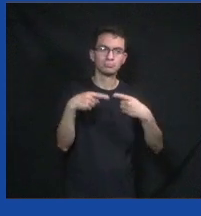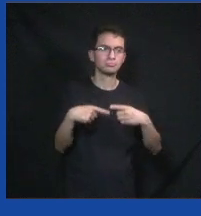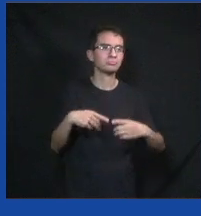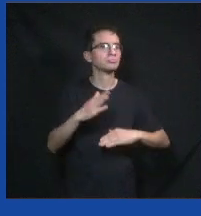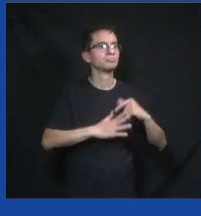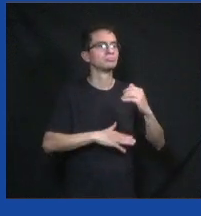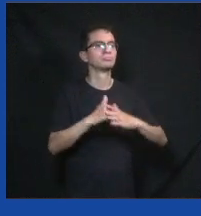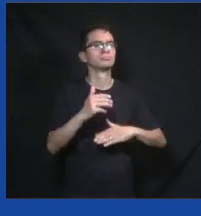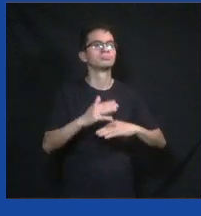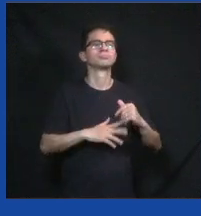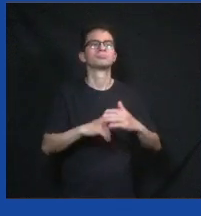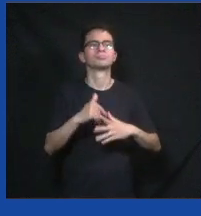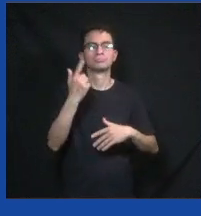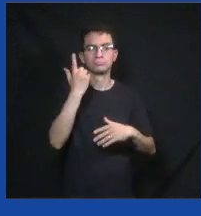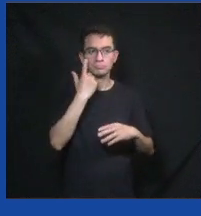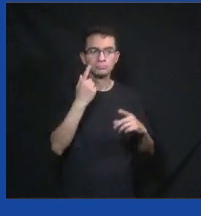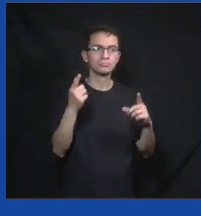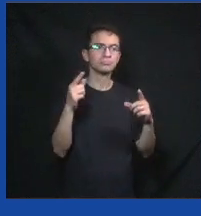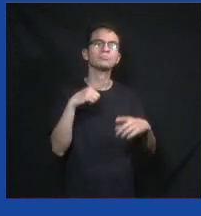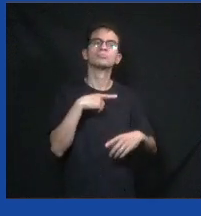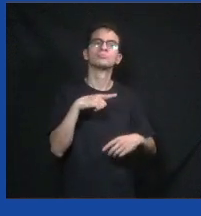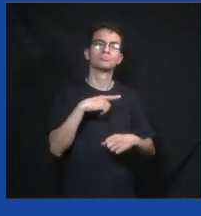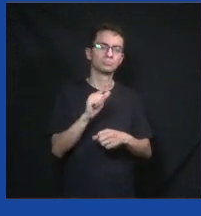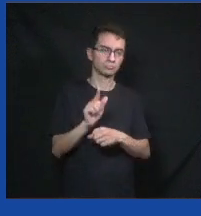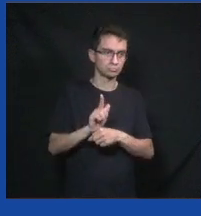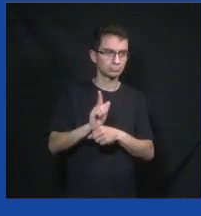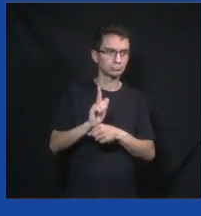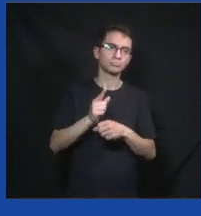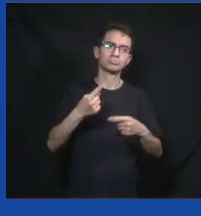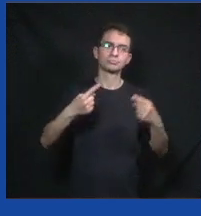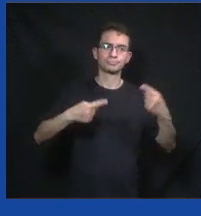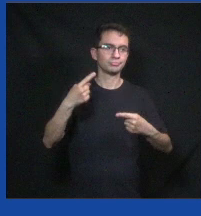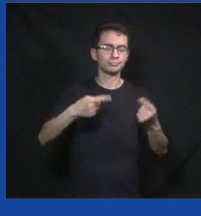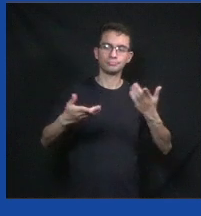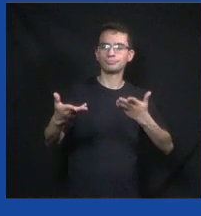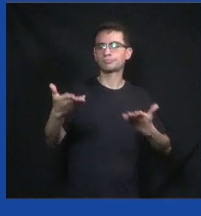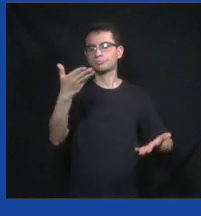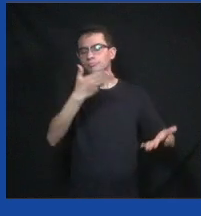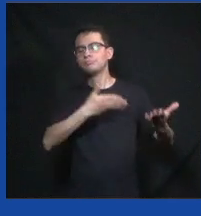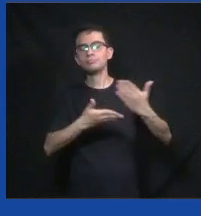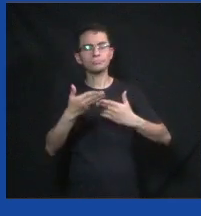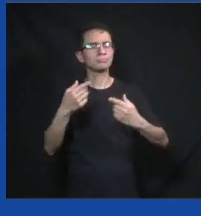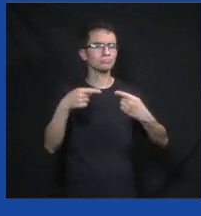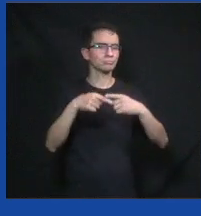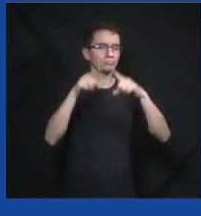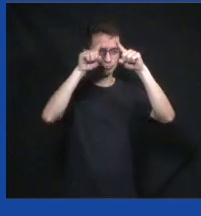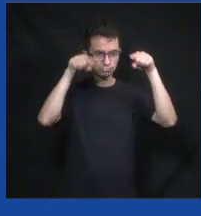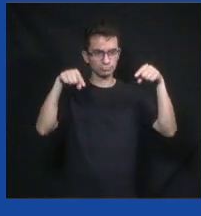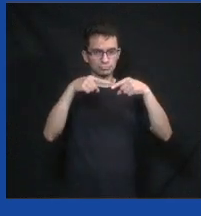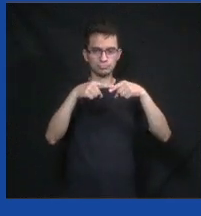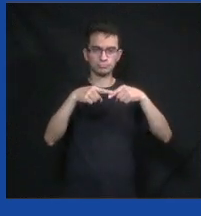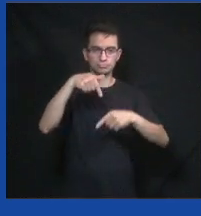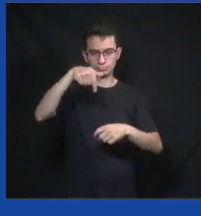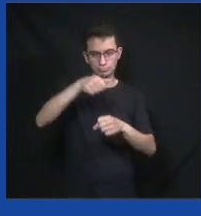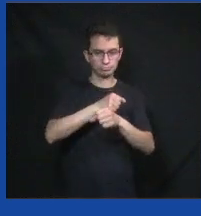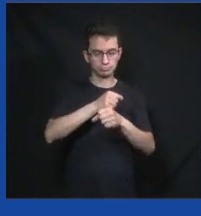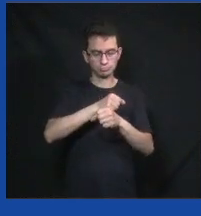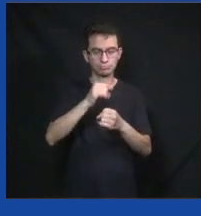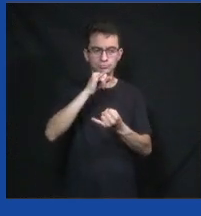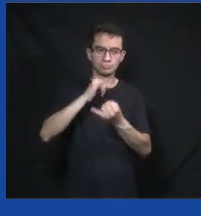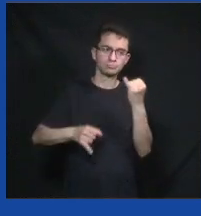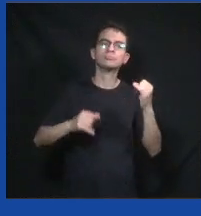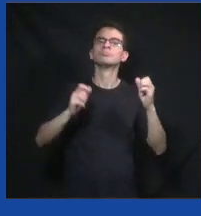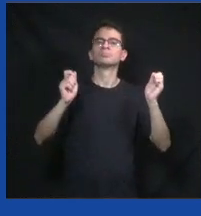aplicar a metodologia. E aí a gente chega numa grande metodologia que a gente desenvolveu internamente. sete anos e meio já de negócio